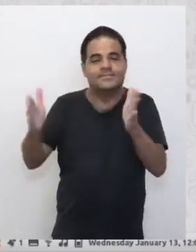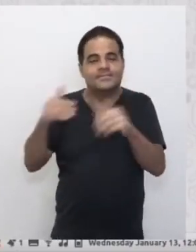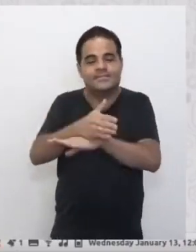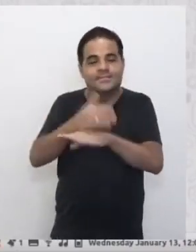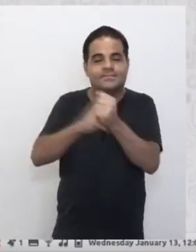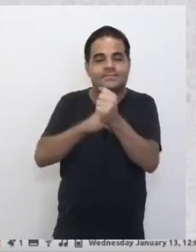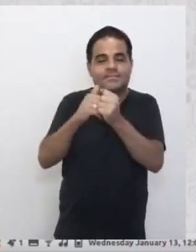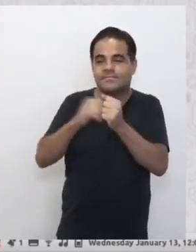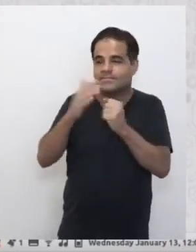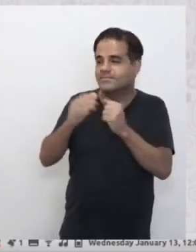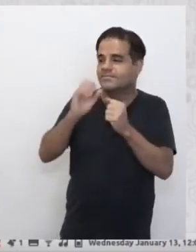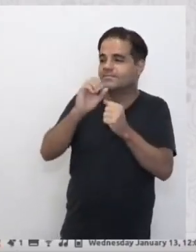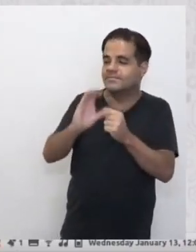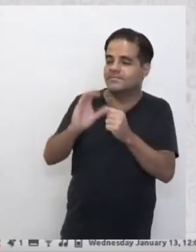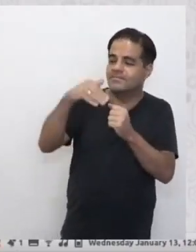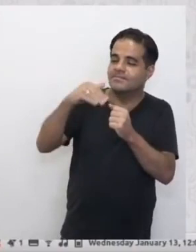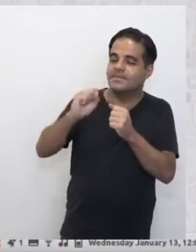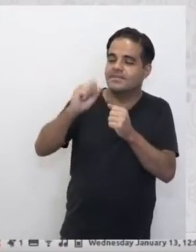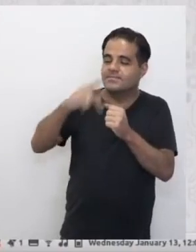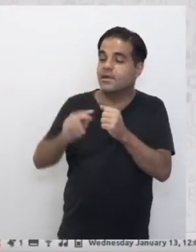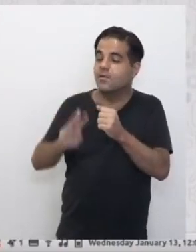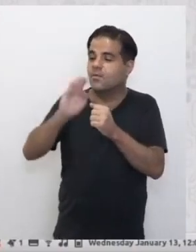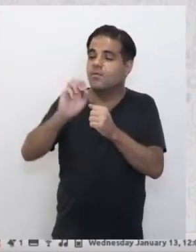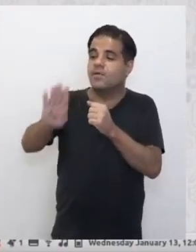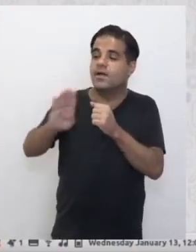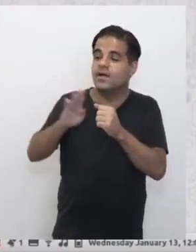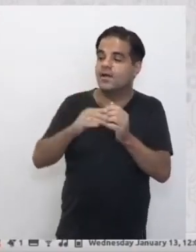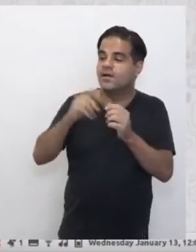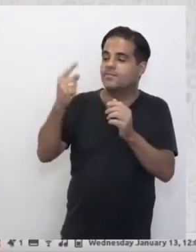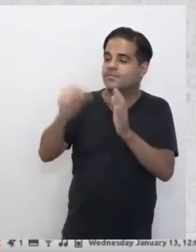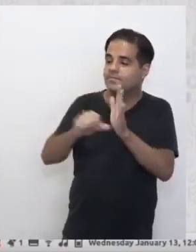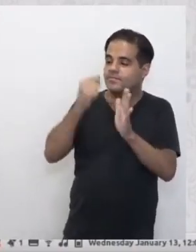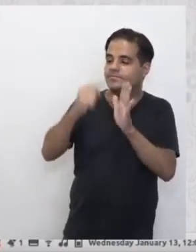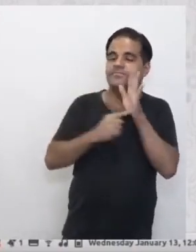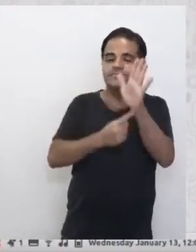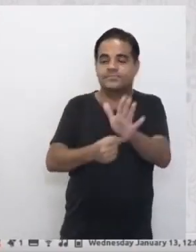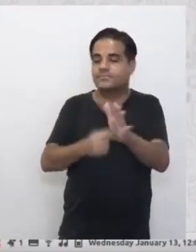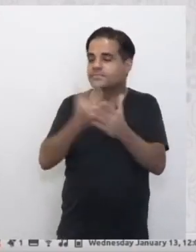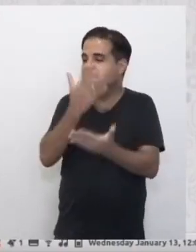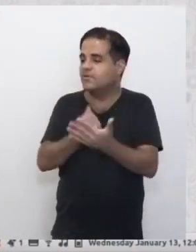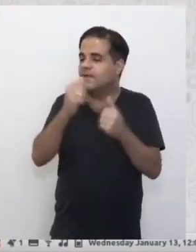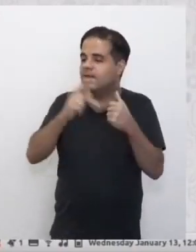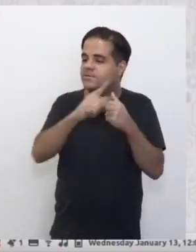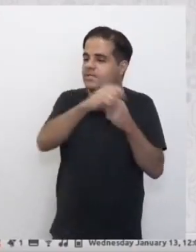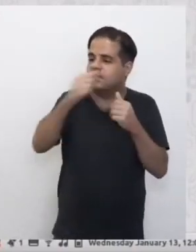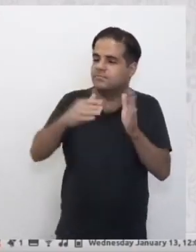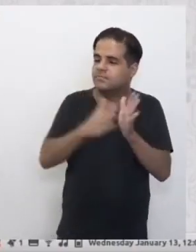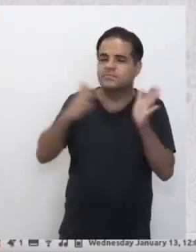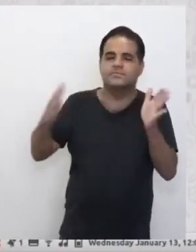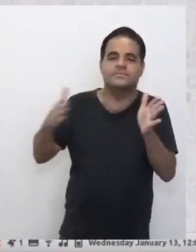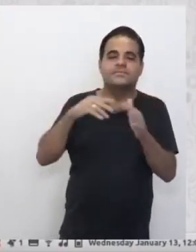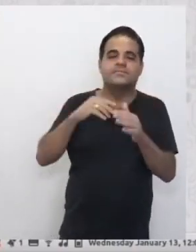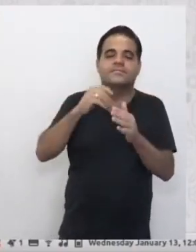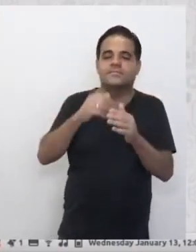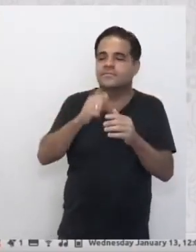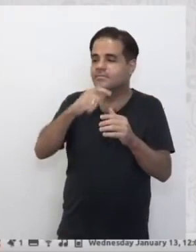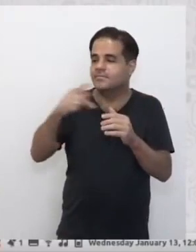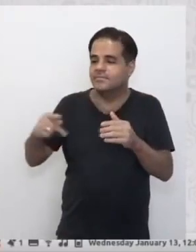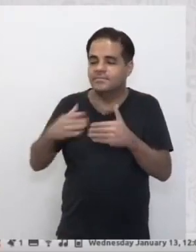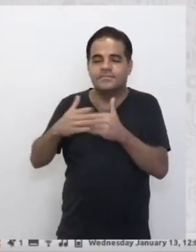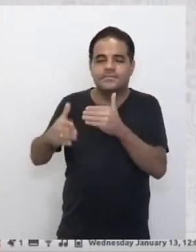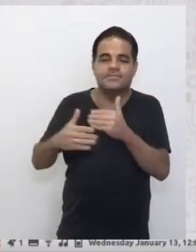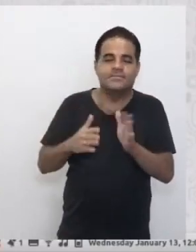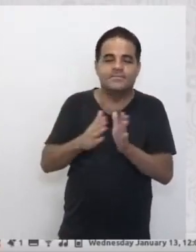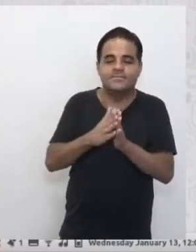acesso do CMSP Web, aquela que aparece pra gente lá no aplicativo, tá bom? Então, CMSP Web, vamos